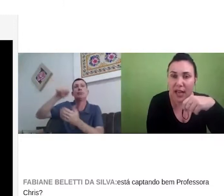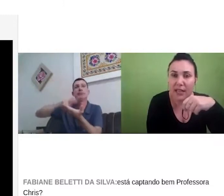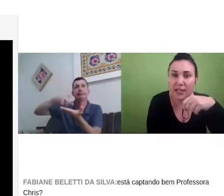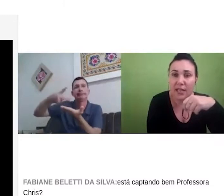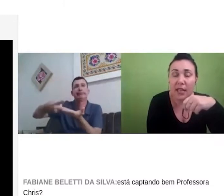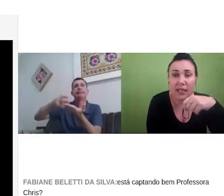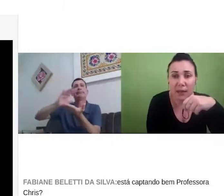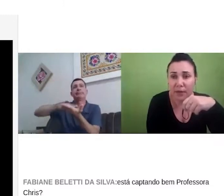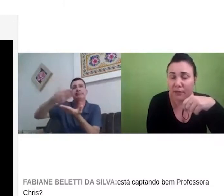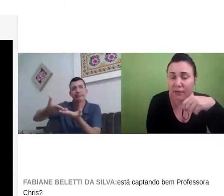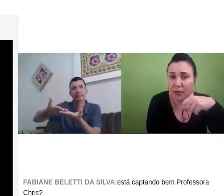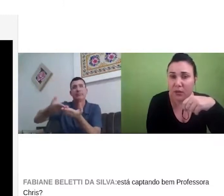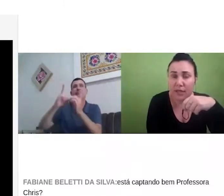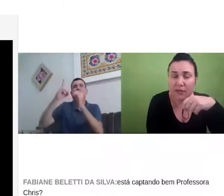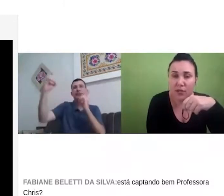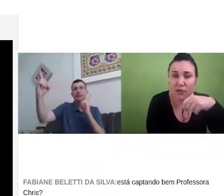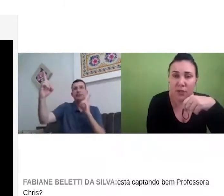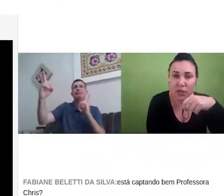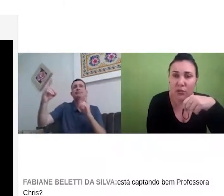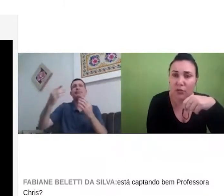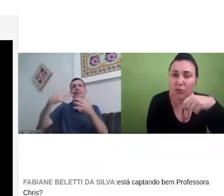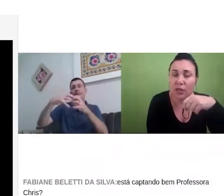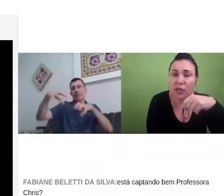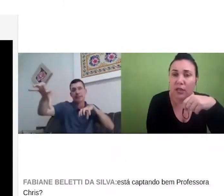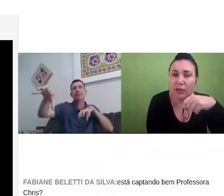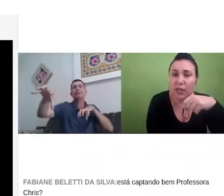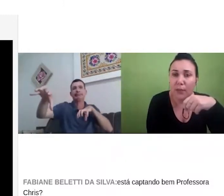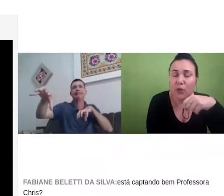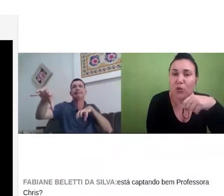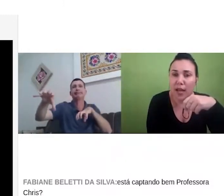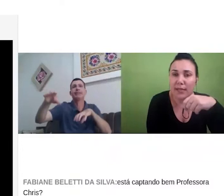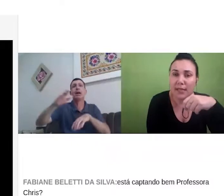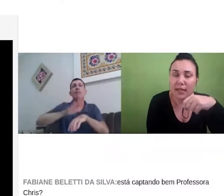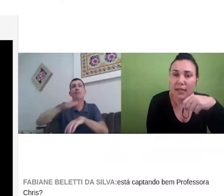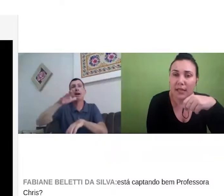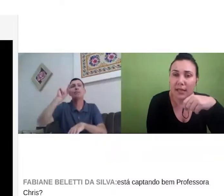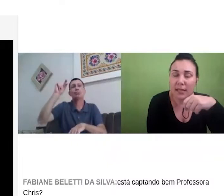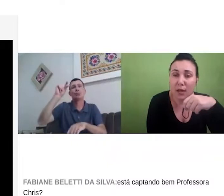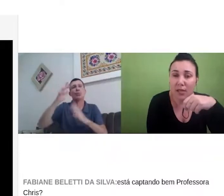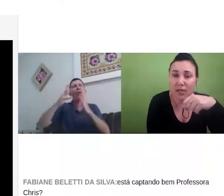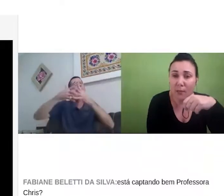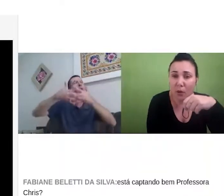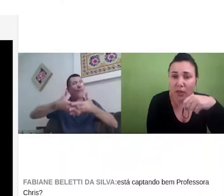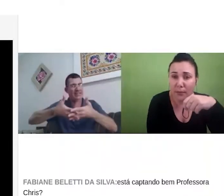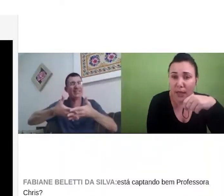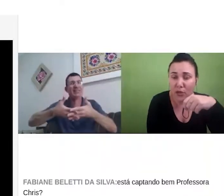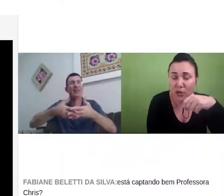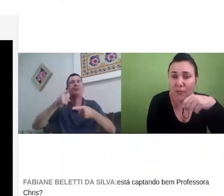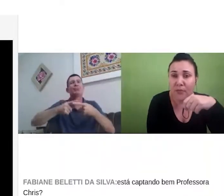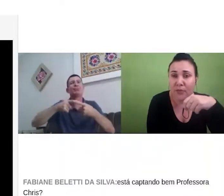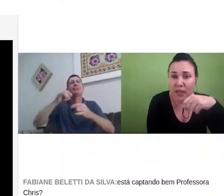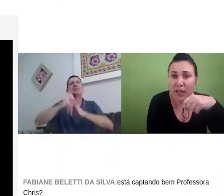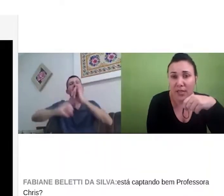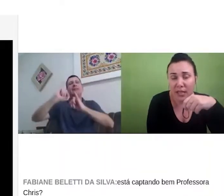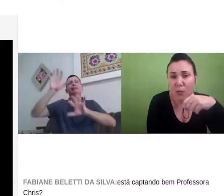atividades, e dá para fazer através de vídeo, então, dá para continuar essas aulas remotamente,